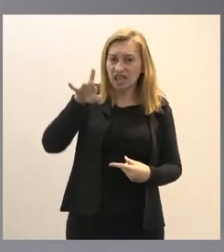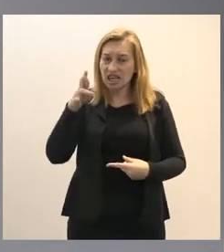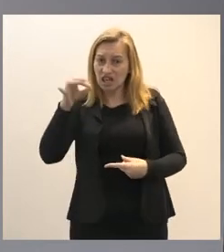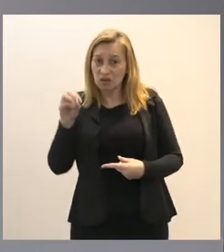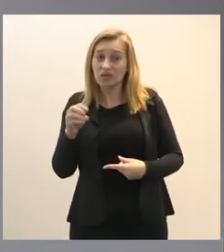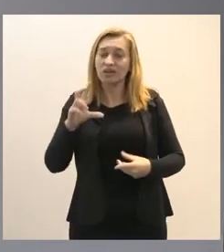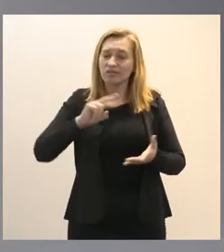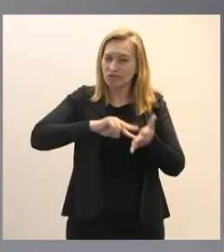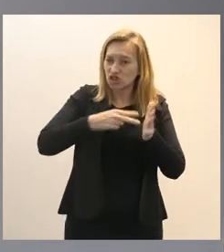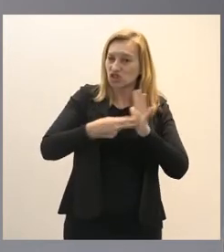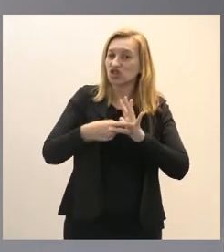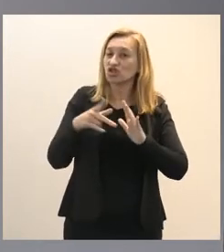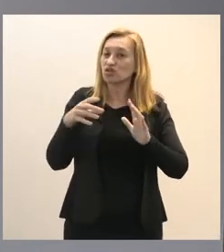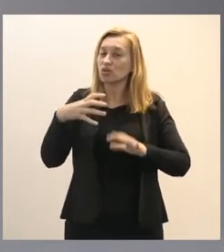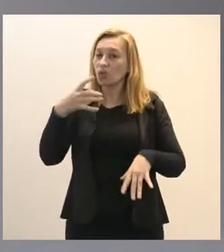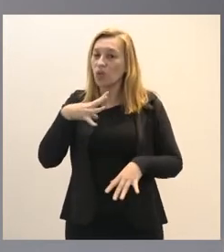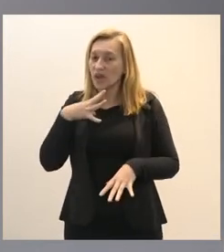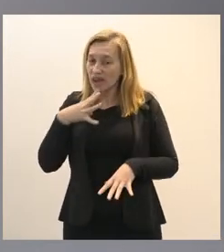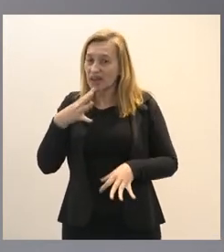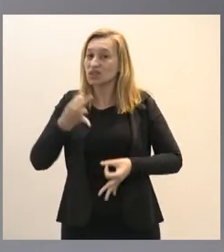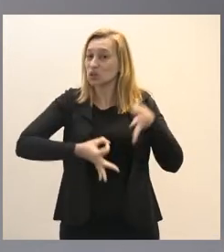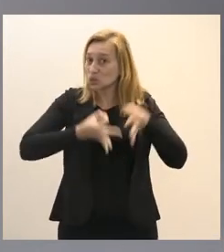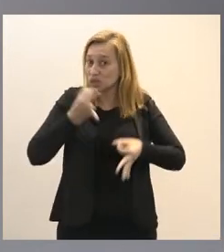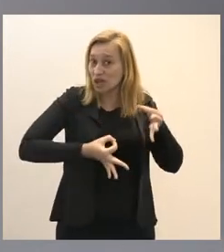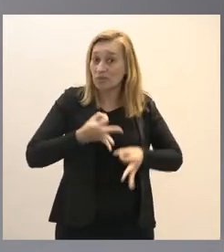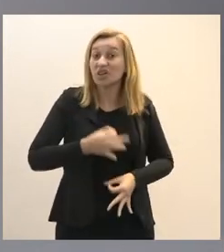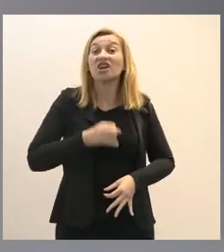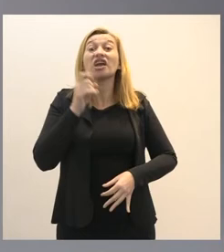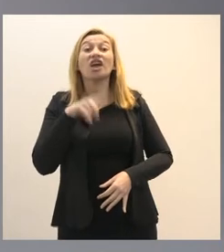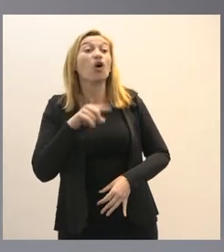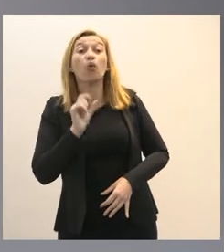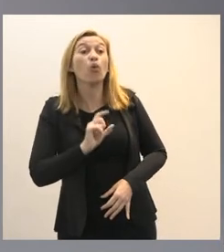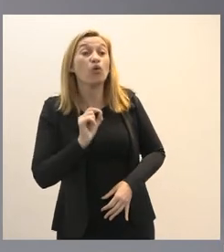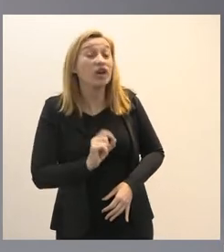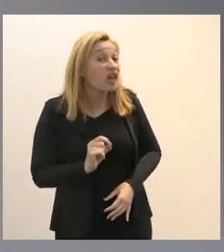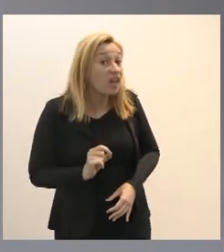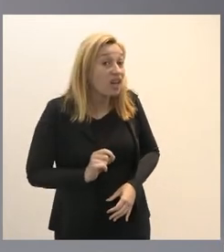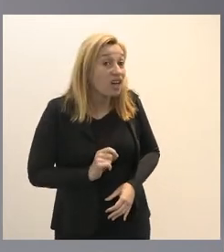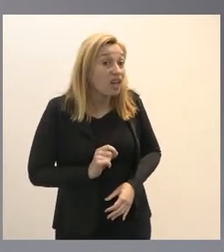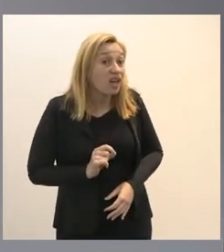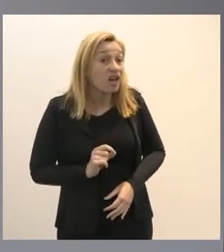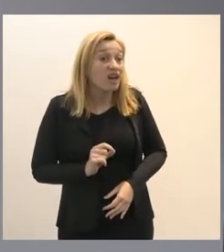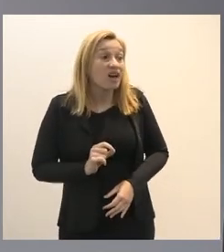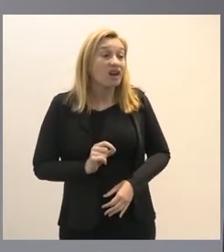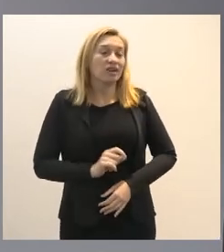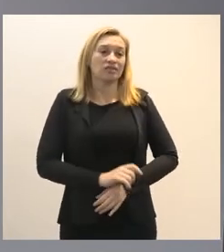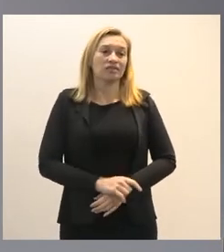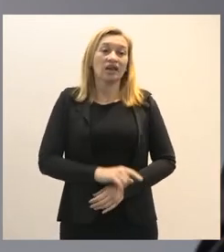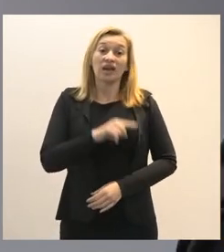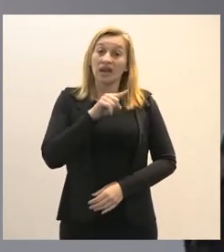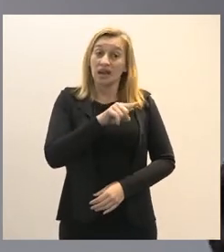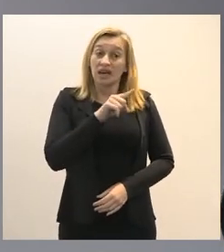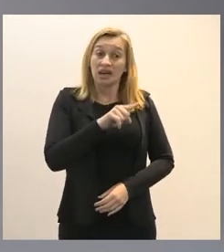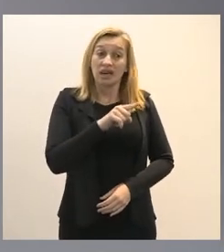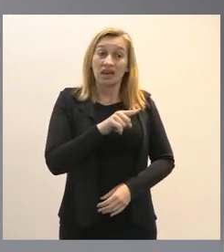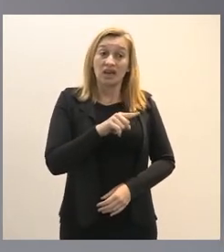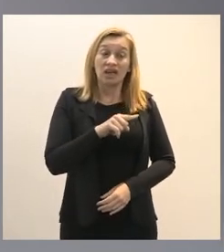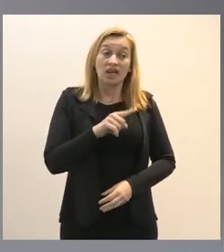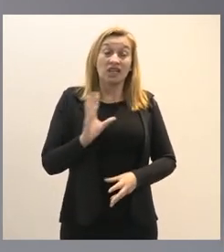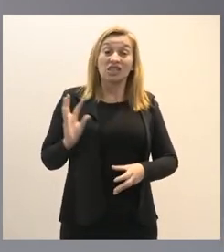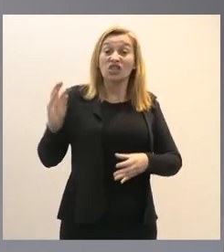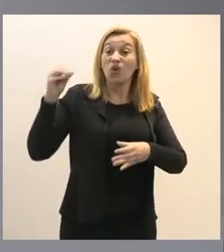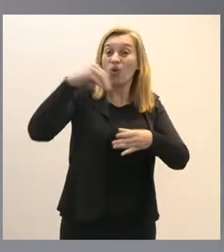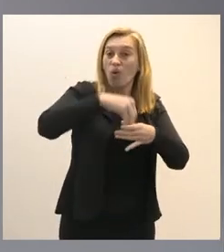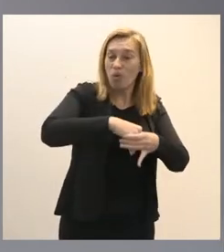juridicamente que é direito adquirido grosso modo é aquele que já se incorporou